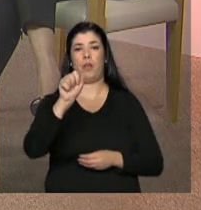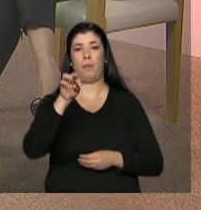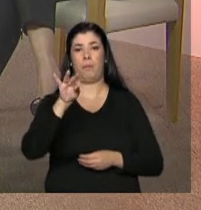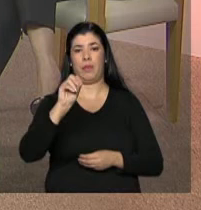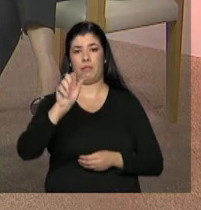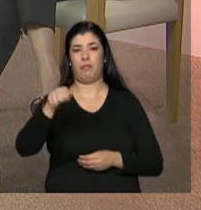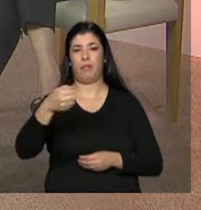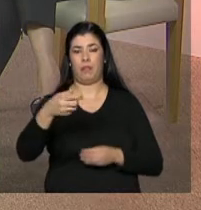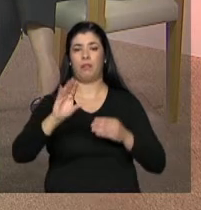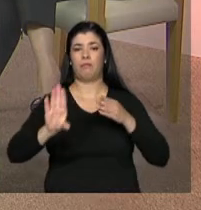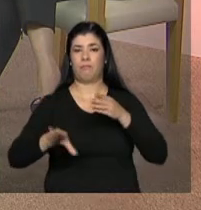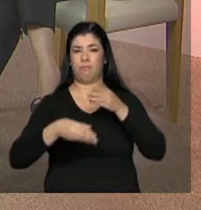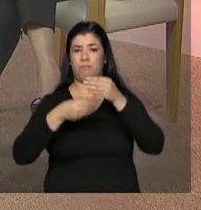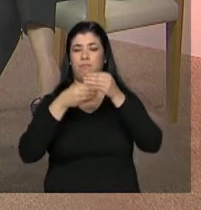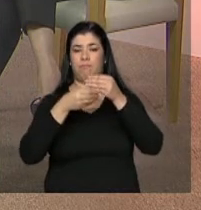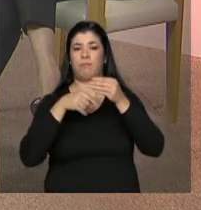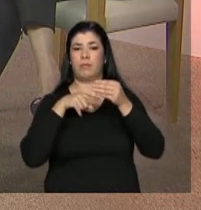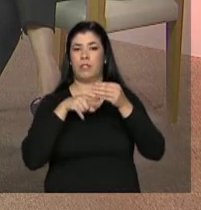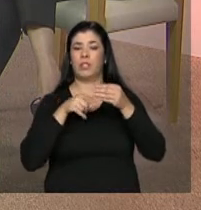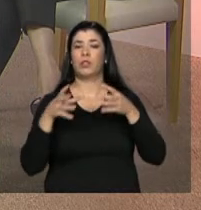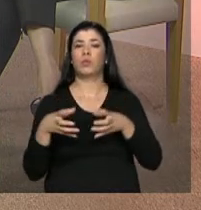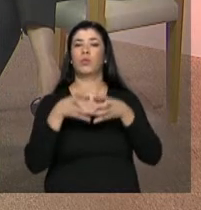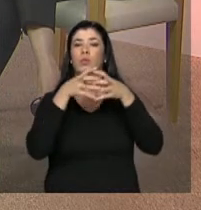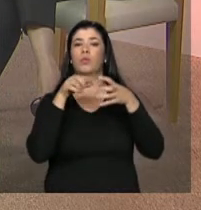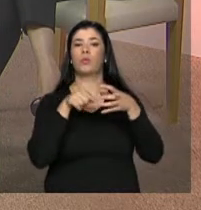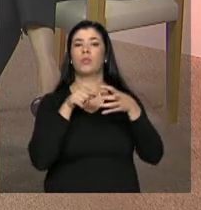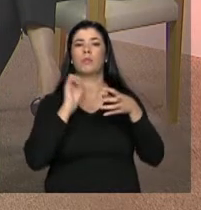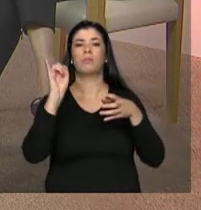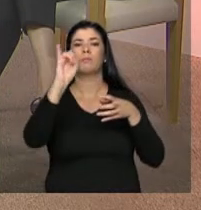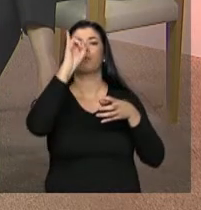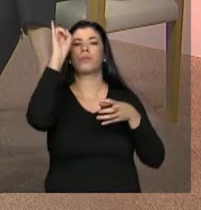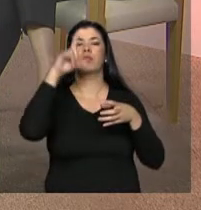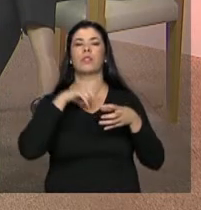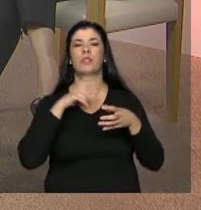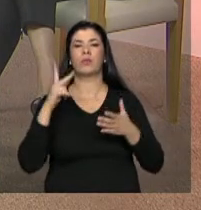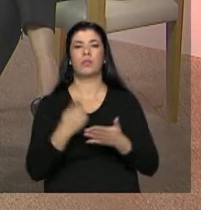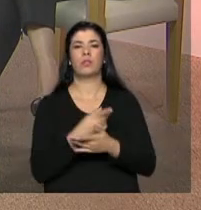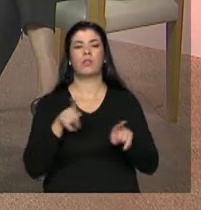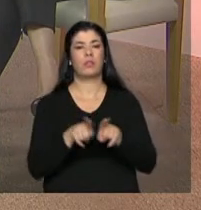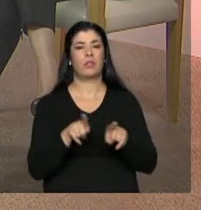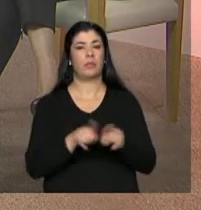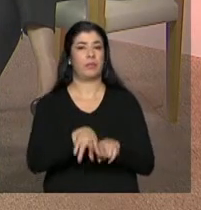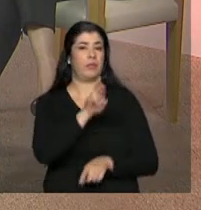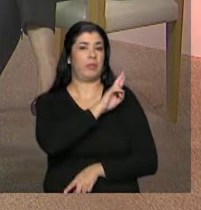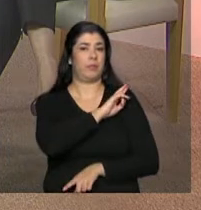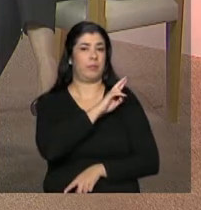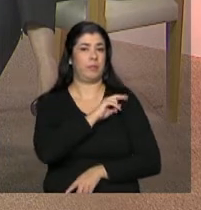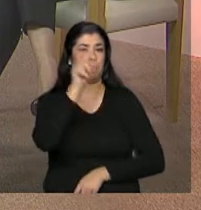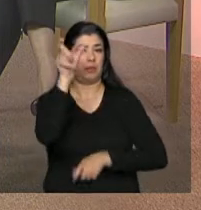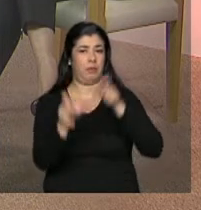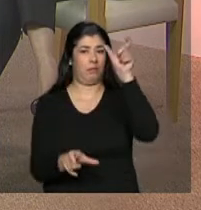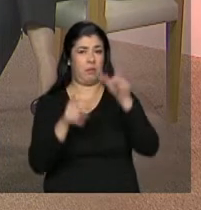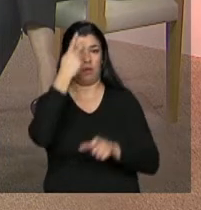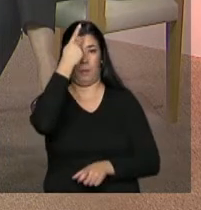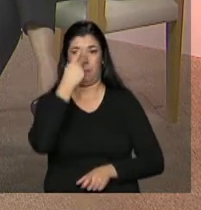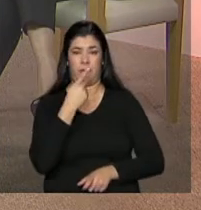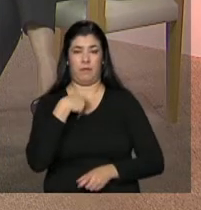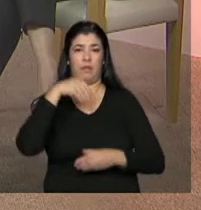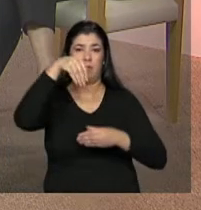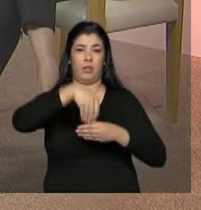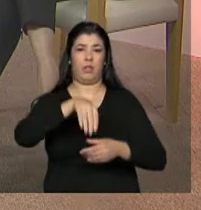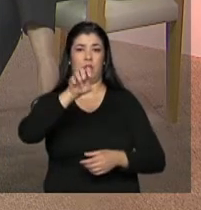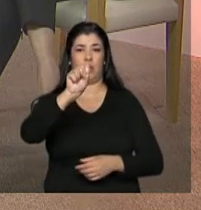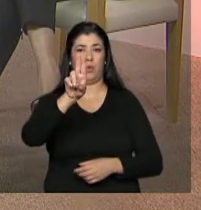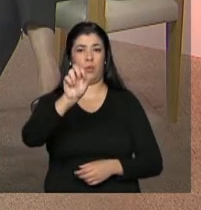isso denota a importância que é e o papel que as entidades têm no sistema único de